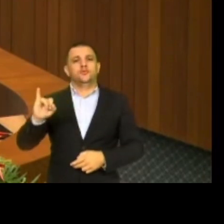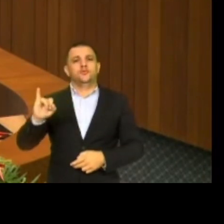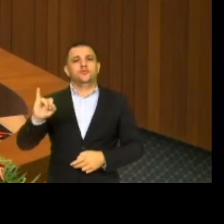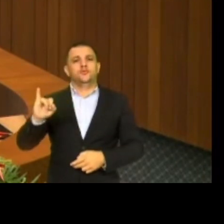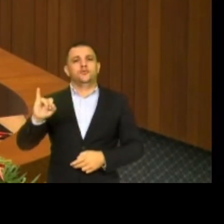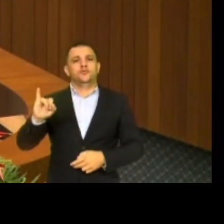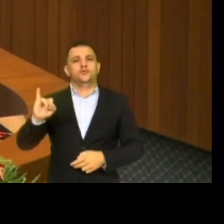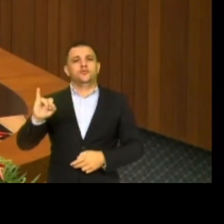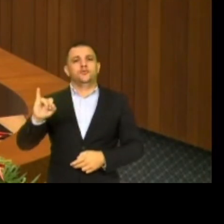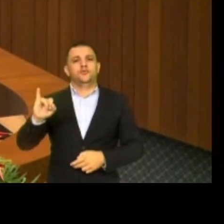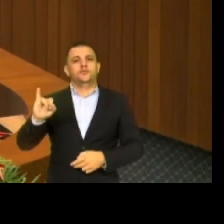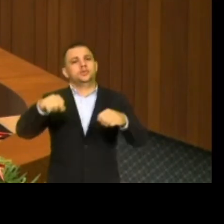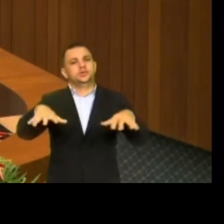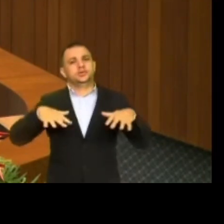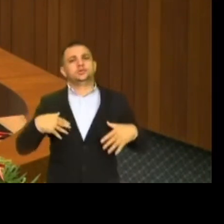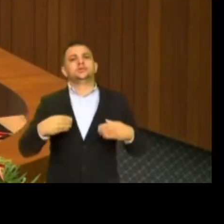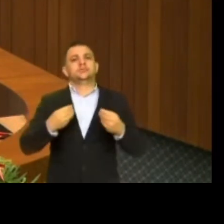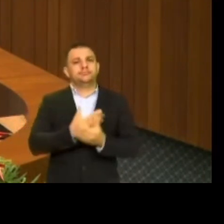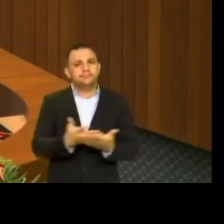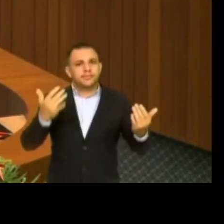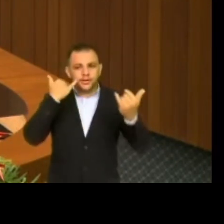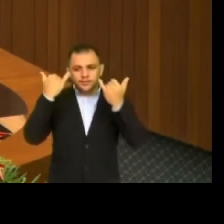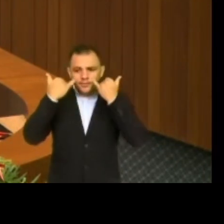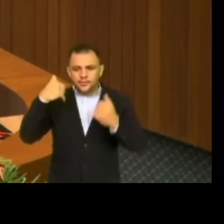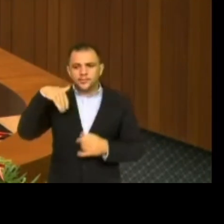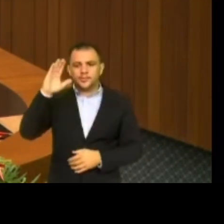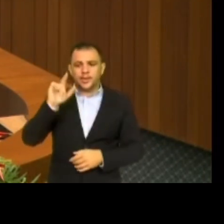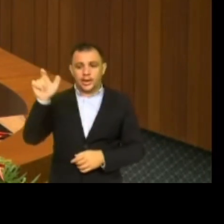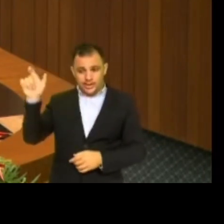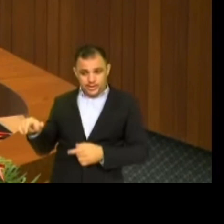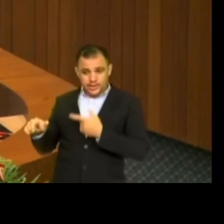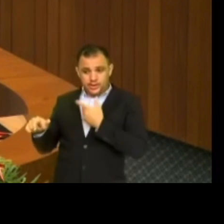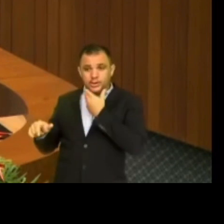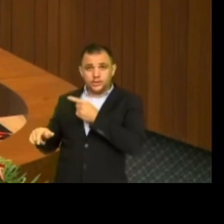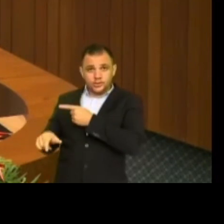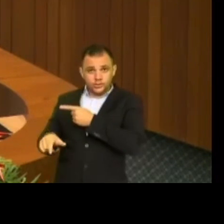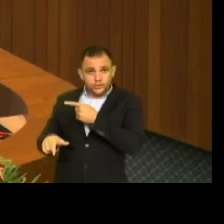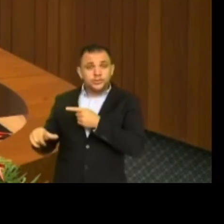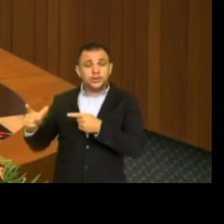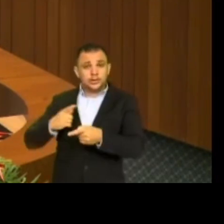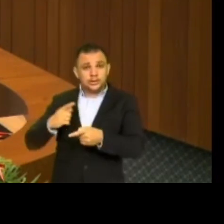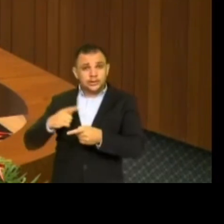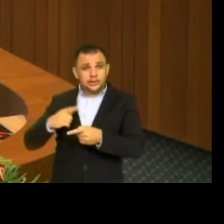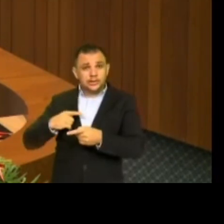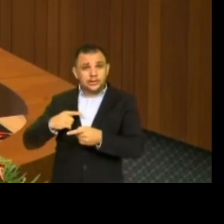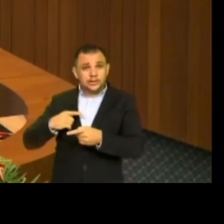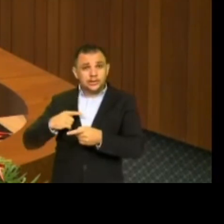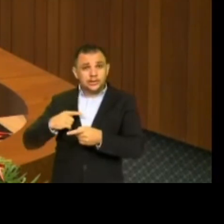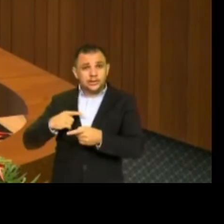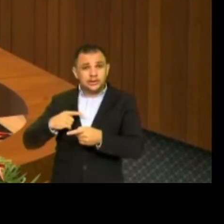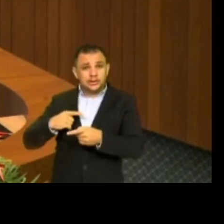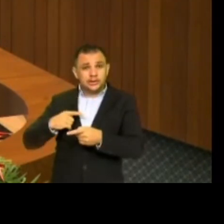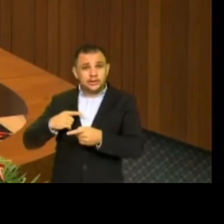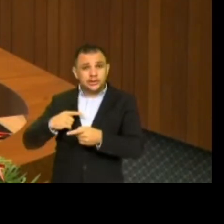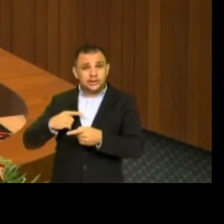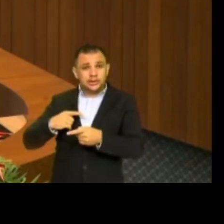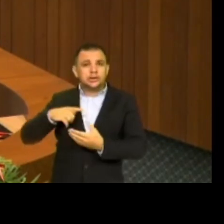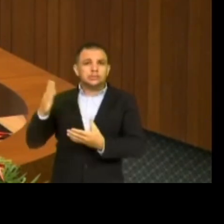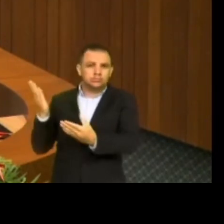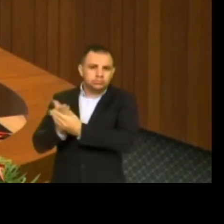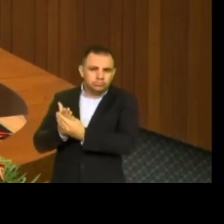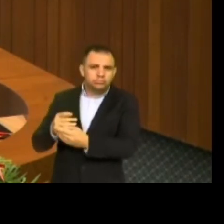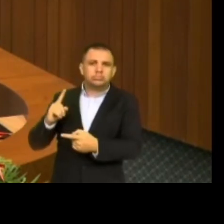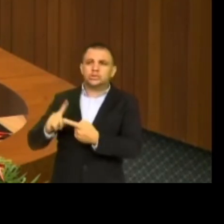sessões. Esse rapaz responde desde o tempo que era secretário em Ribamar, ação penal, lavagem de